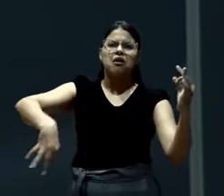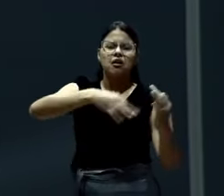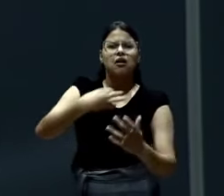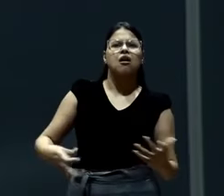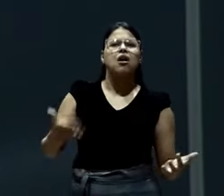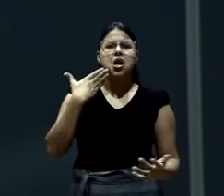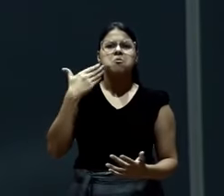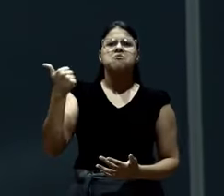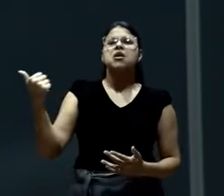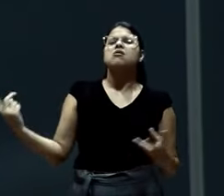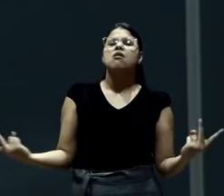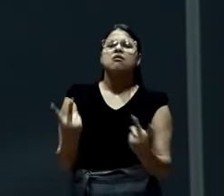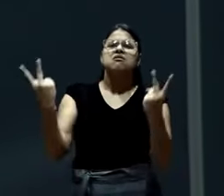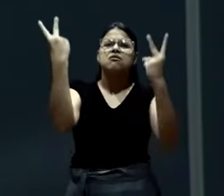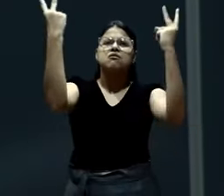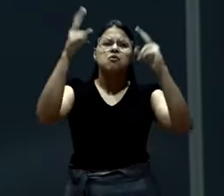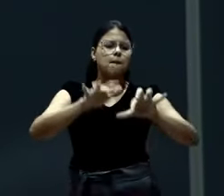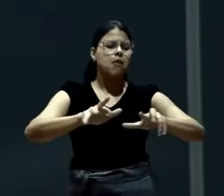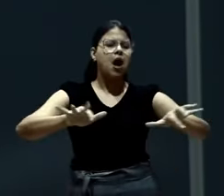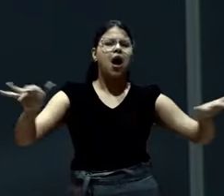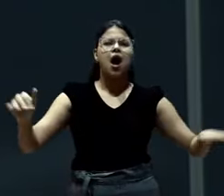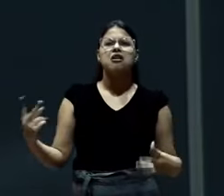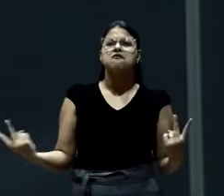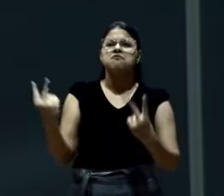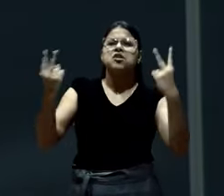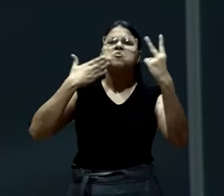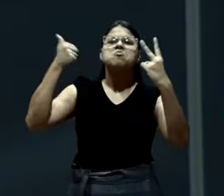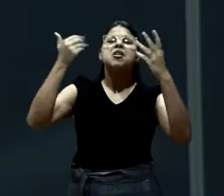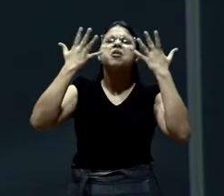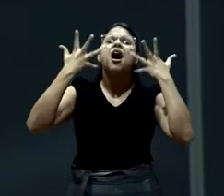Deus não te chamou para valorizar mais animais do que pessoas.